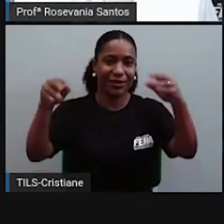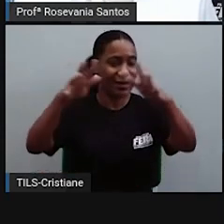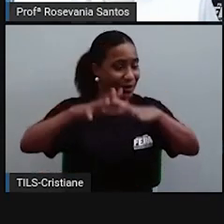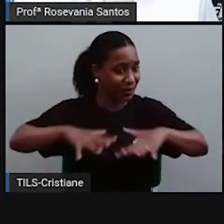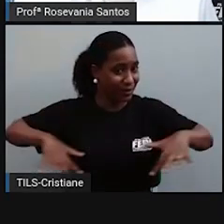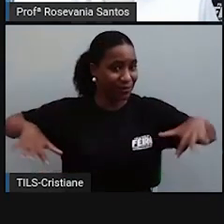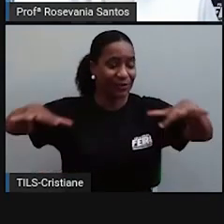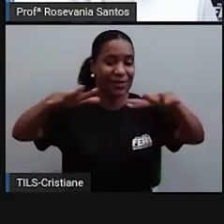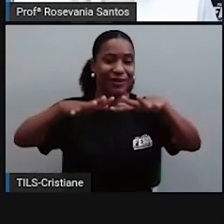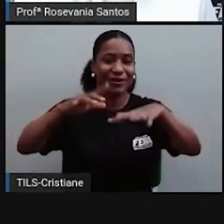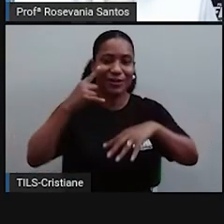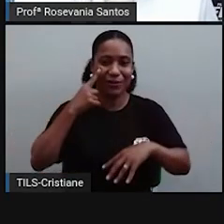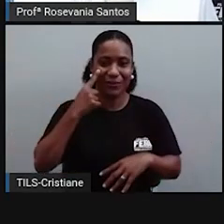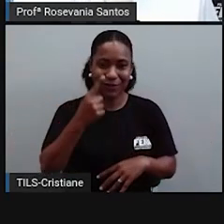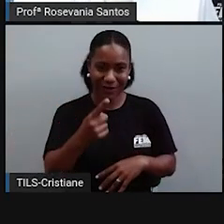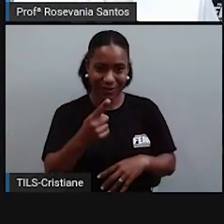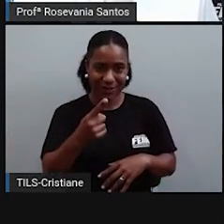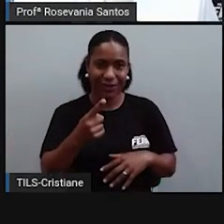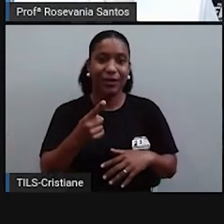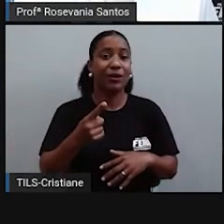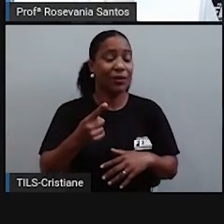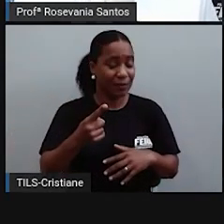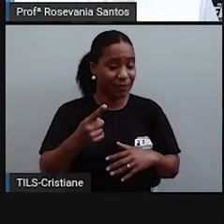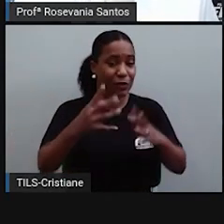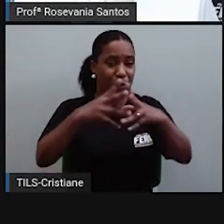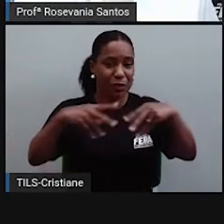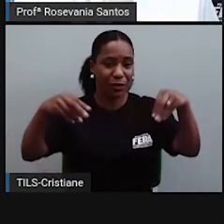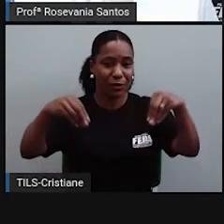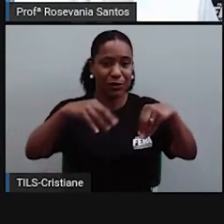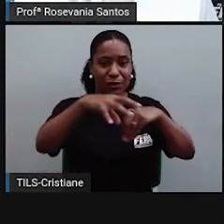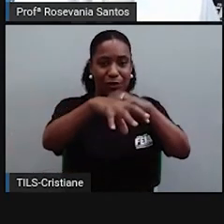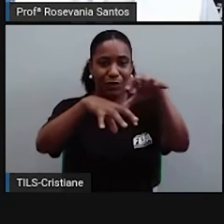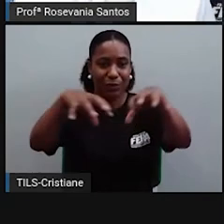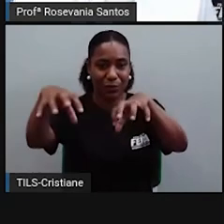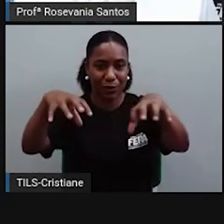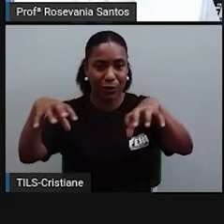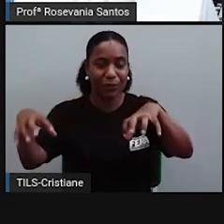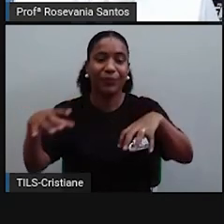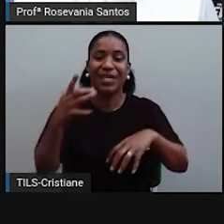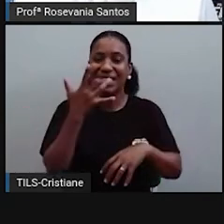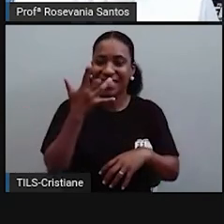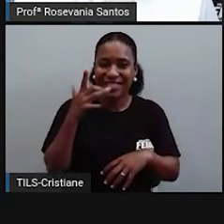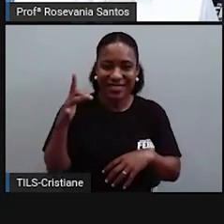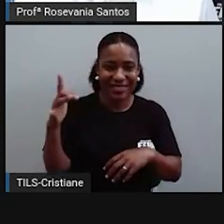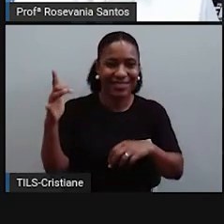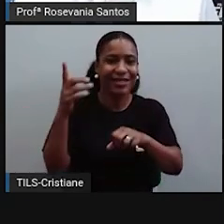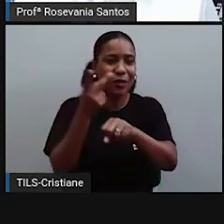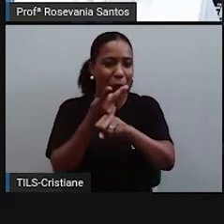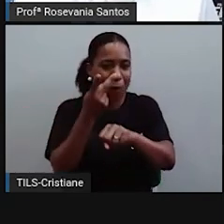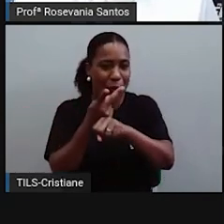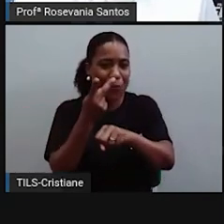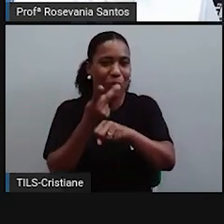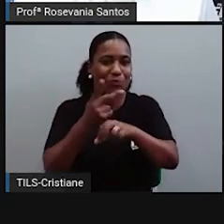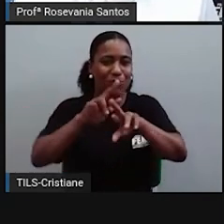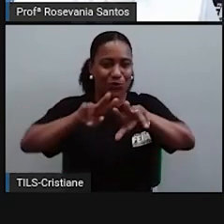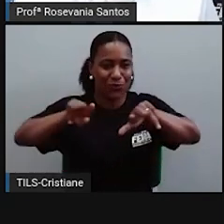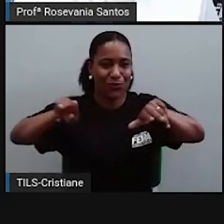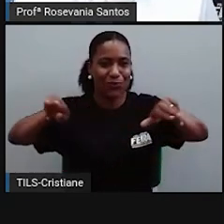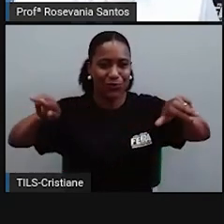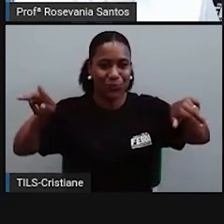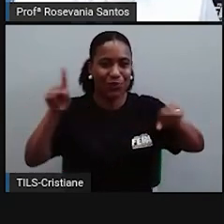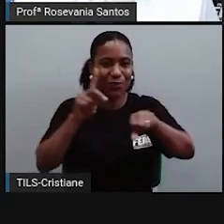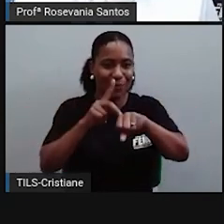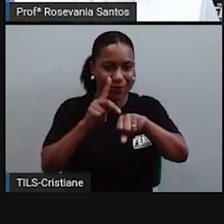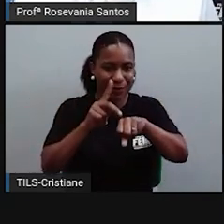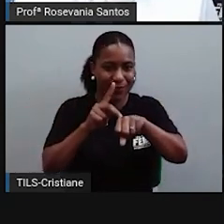a gente já ocupa mais espaço. Do território brasileiro, com a mineração. E, de essa mineração, ela começou